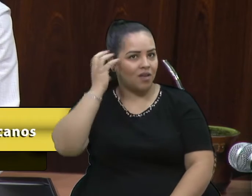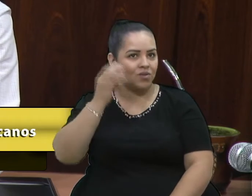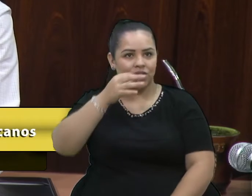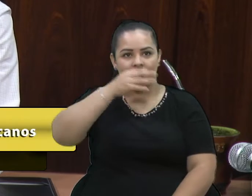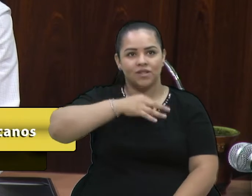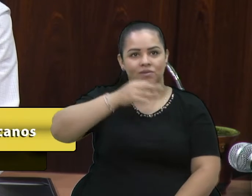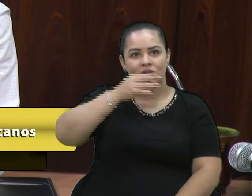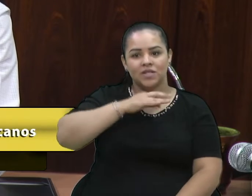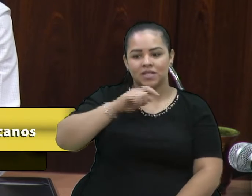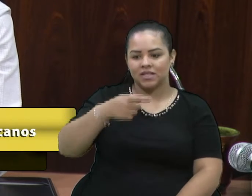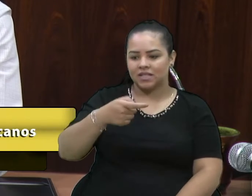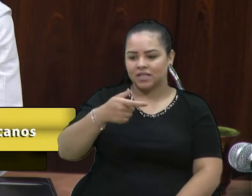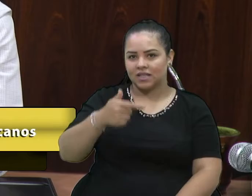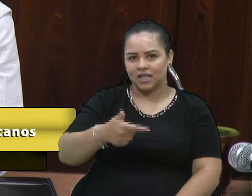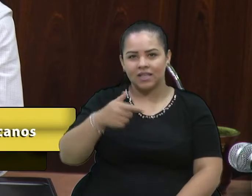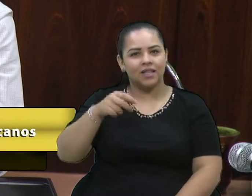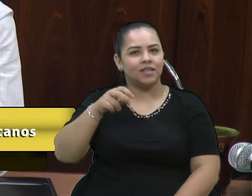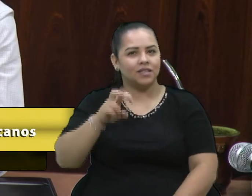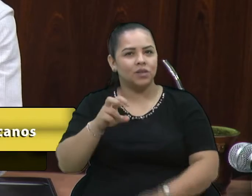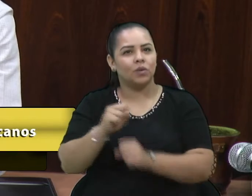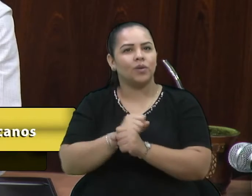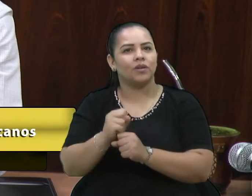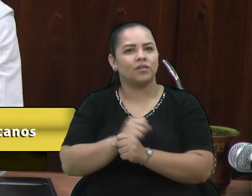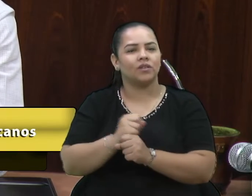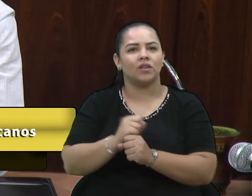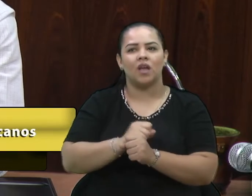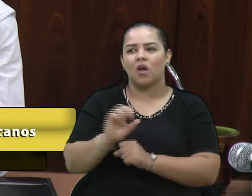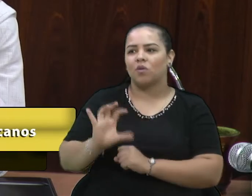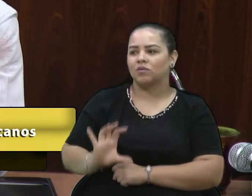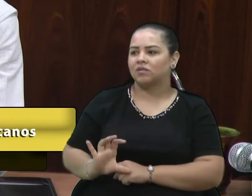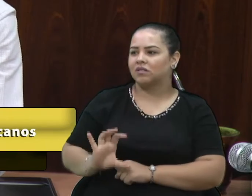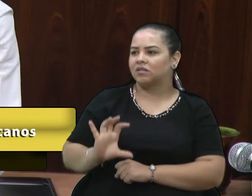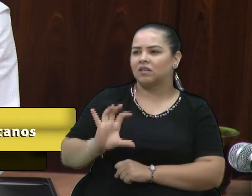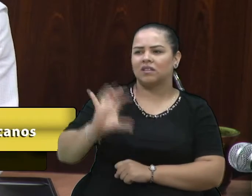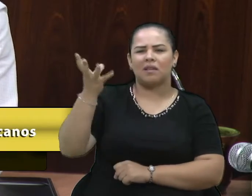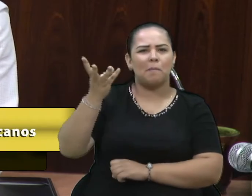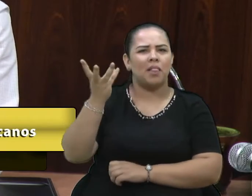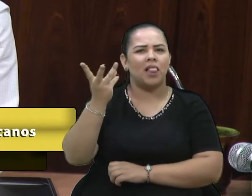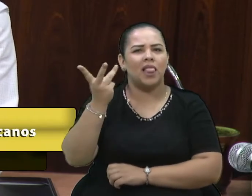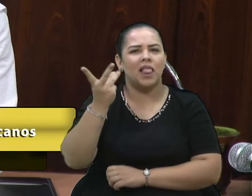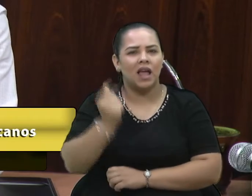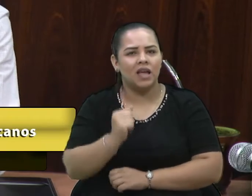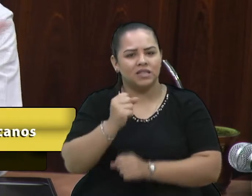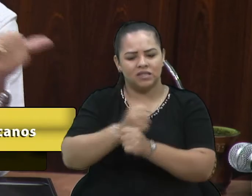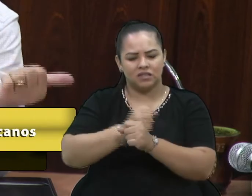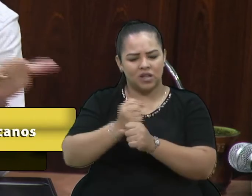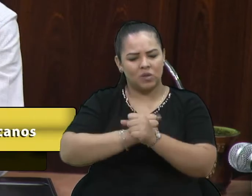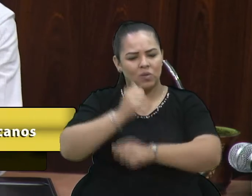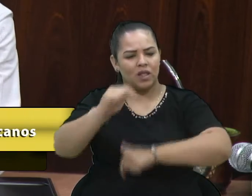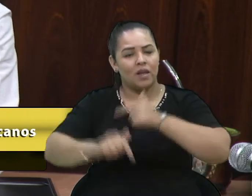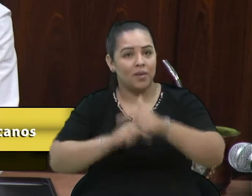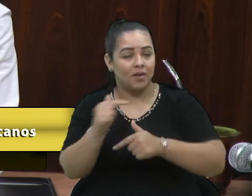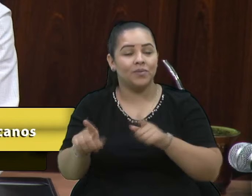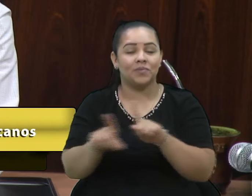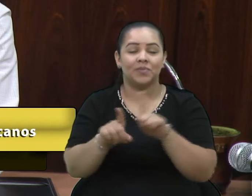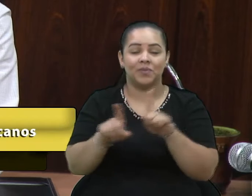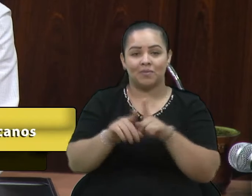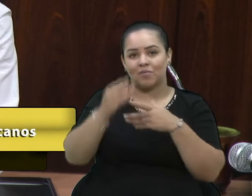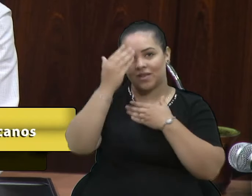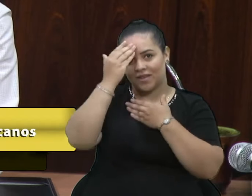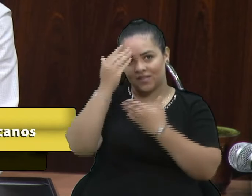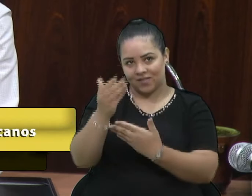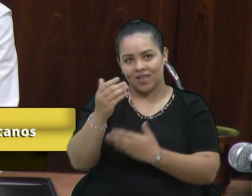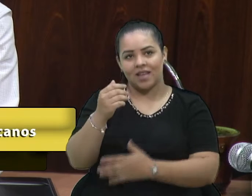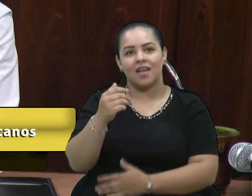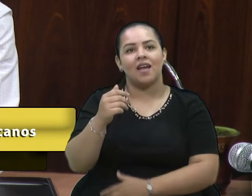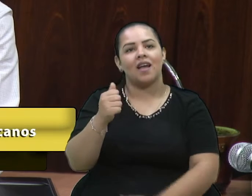anos, que venham mais outros milhares, mais anos de trabalho, e também agradecer o Alessandro Valim,